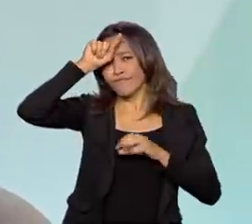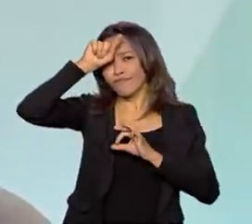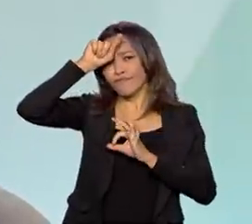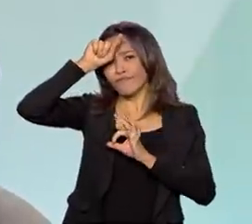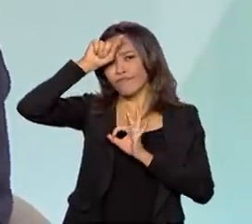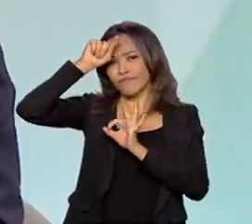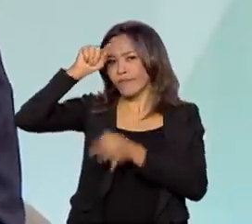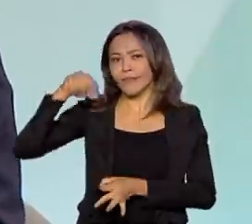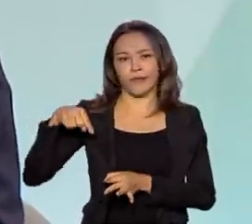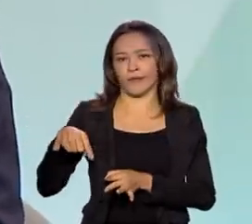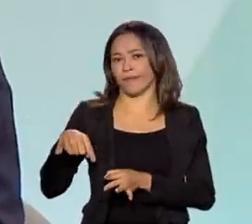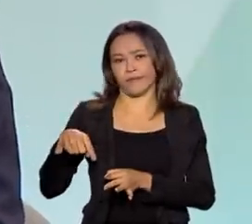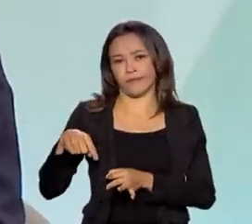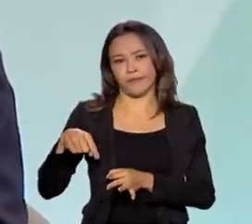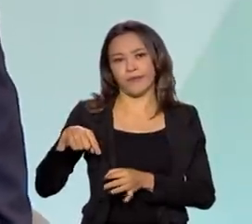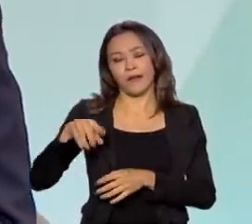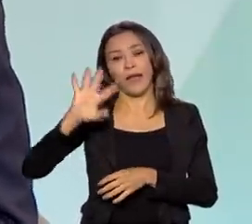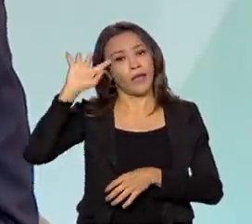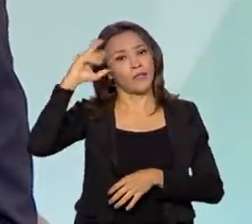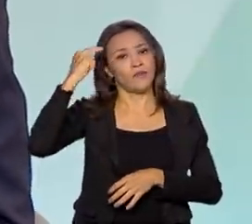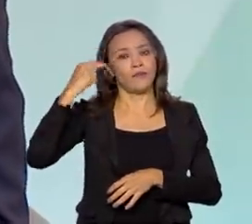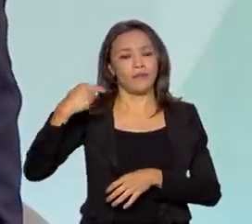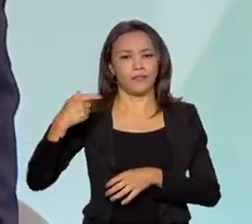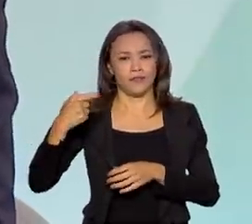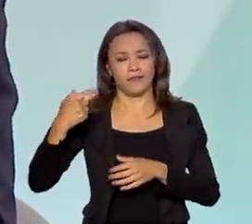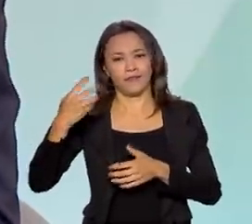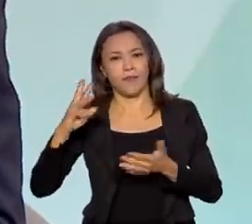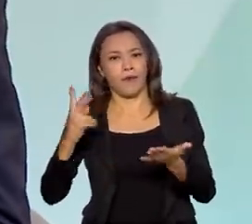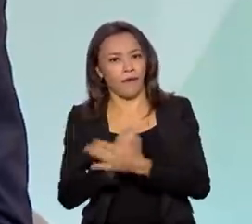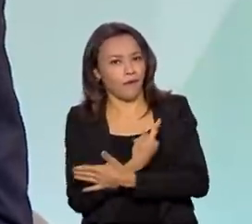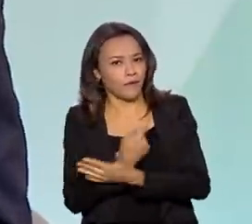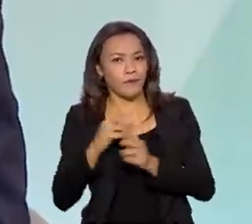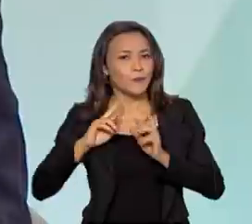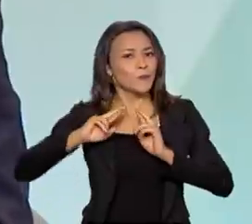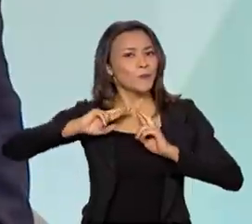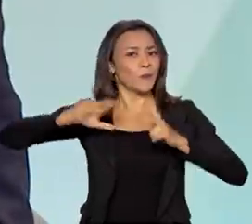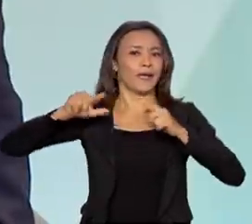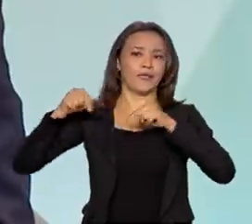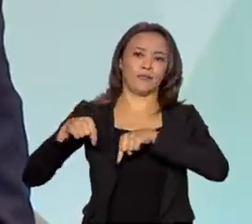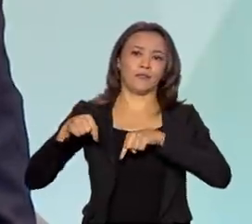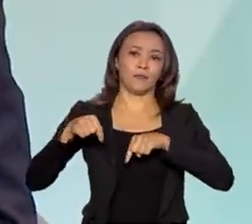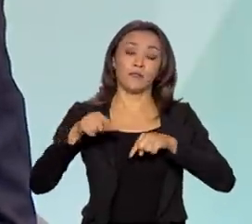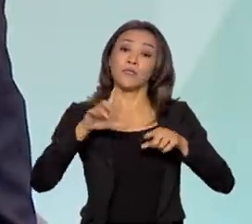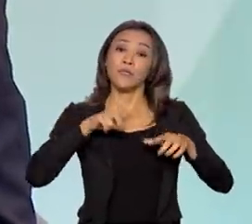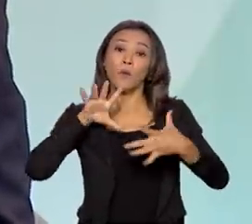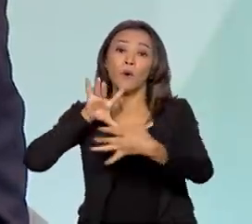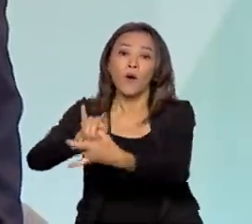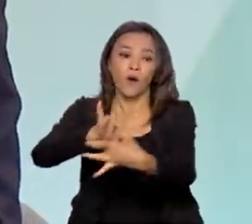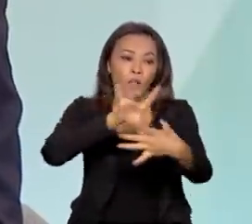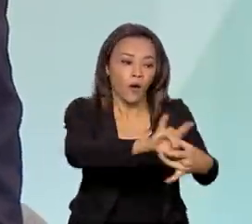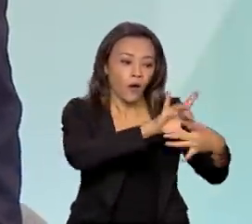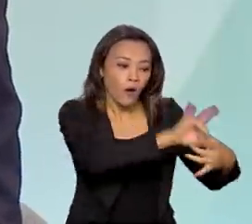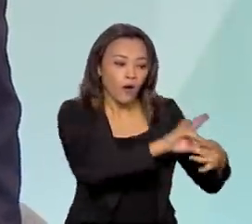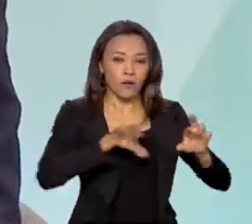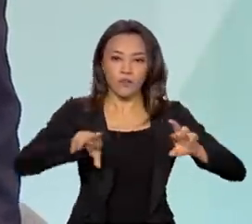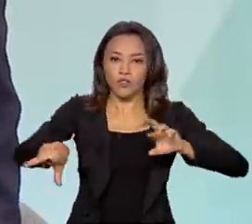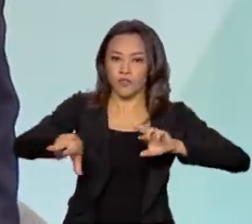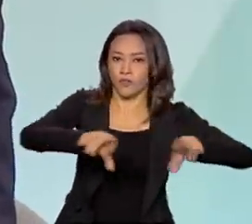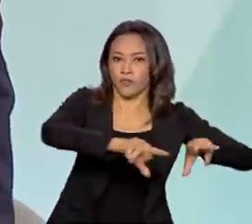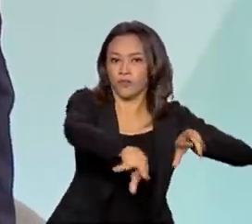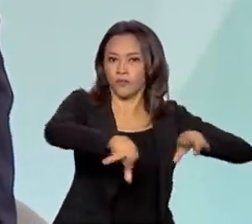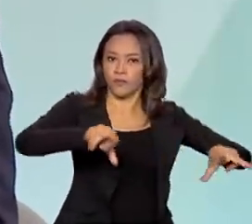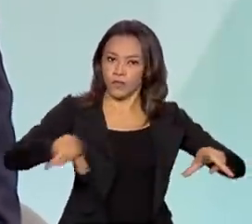a uma solução equivocada. Porque perceba que nós falamos de situações diferentes e situações diferentes